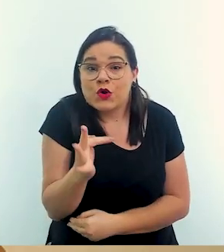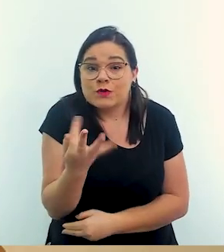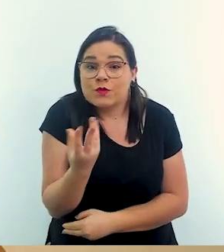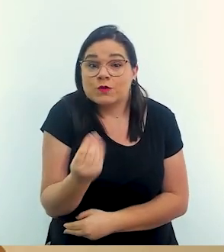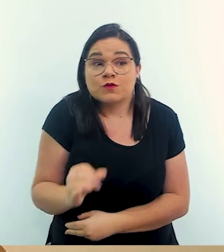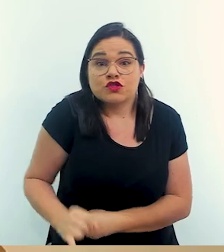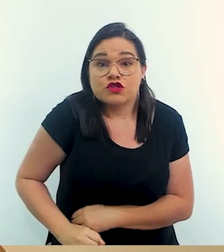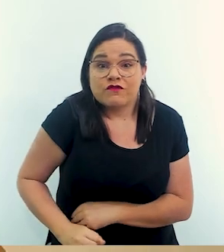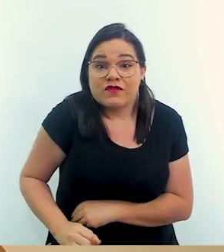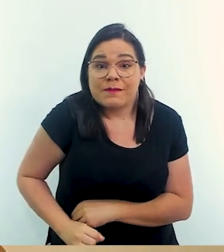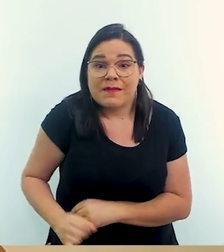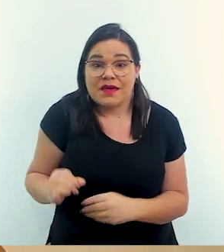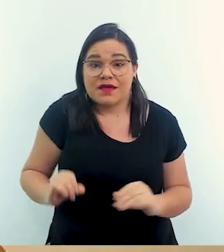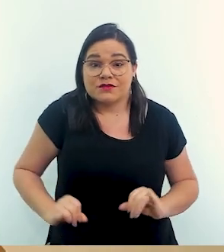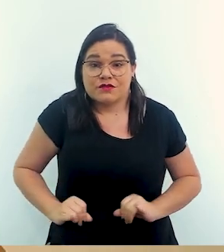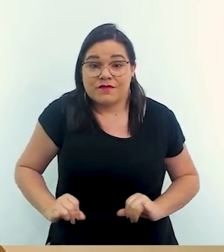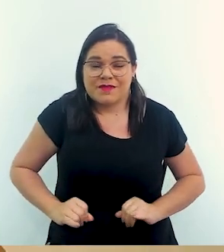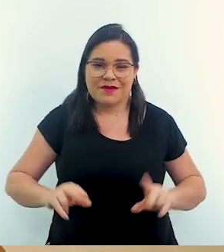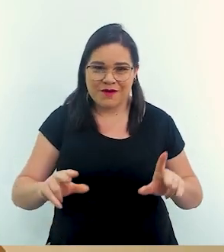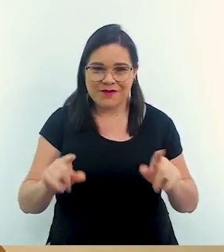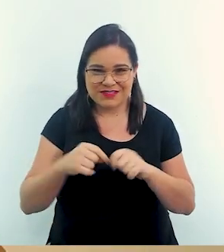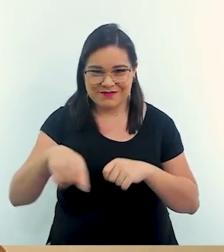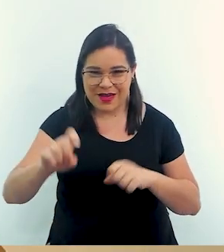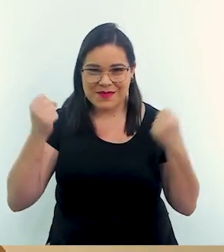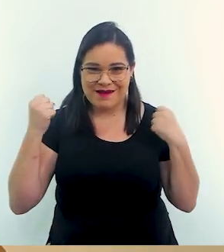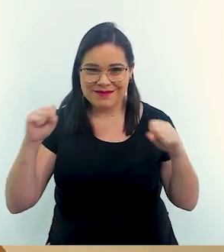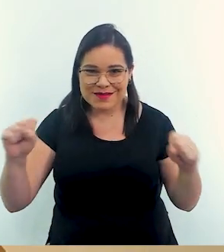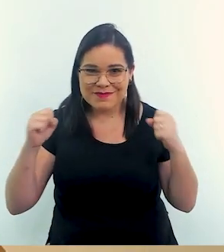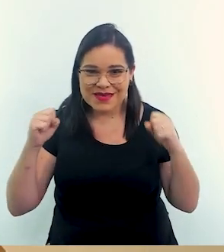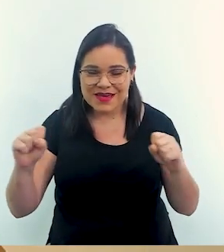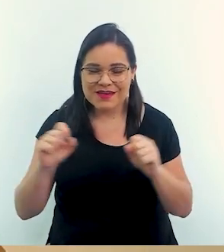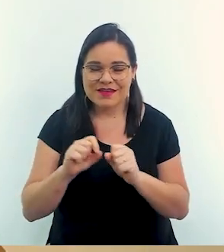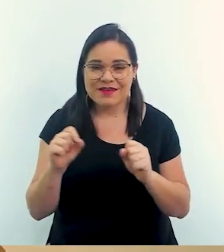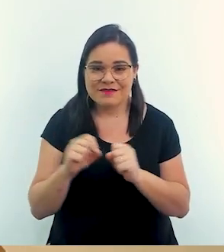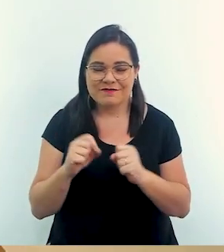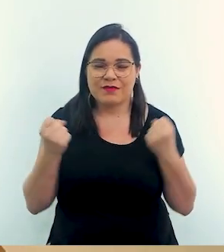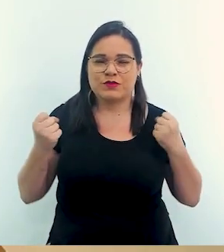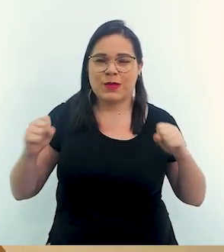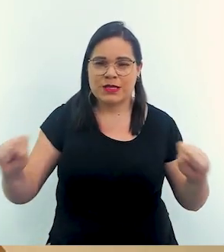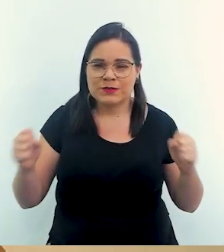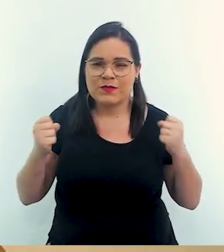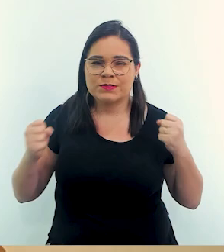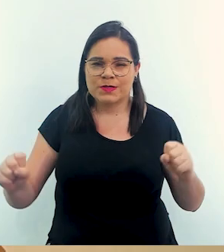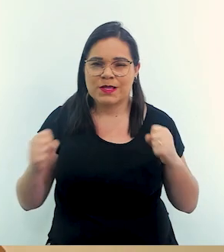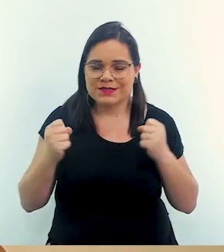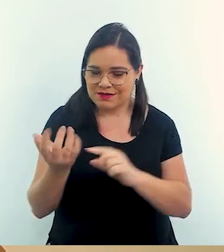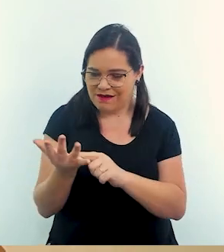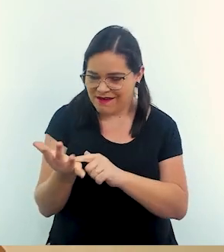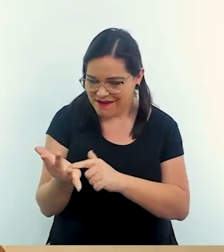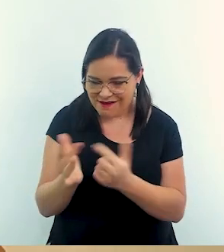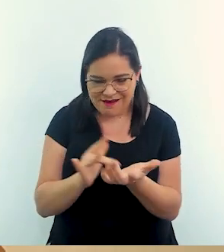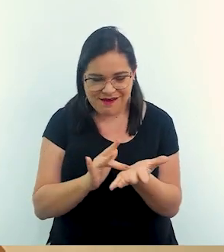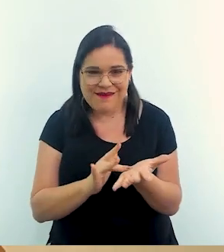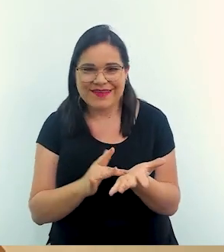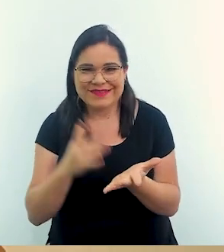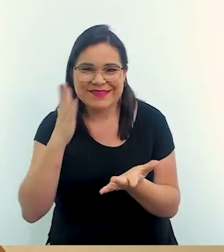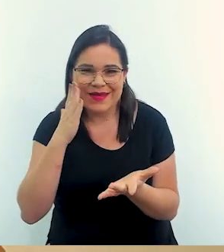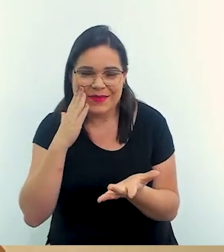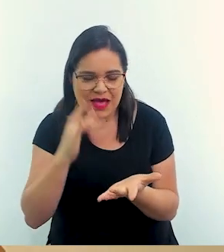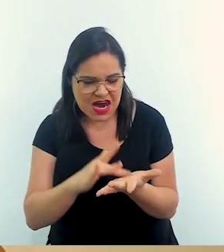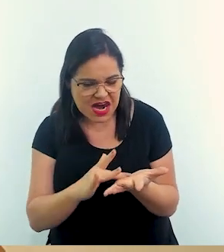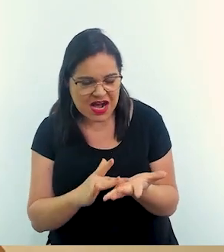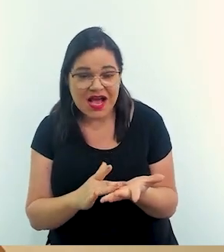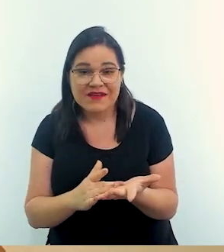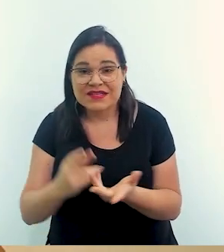dor, da mesma maneira que a gente vai para a academia e a gente faz musculação, muitas vezes você cria calo nas mãos, quando